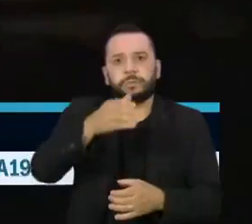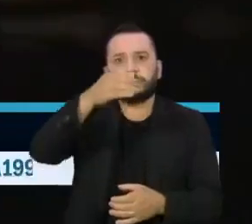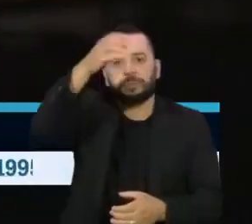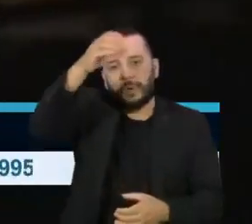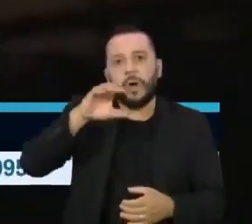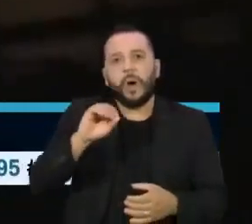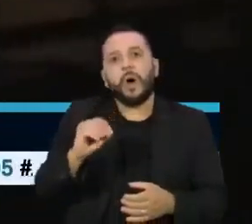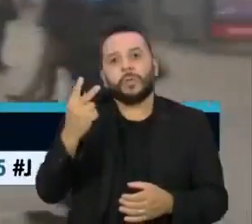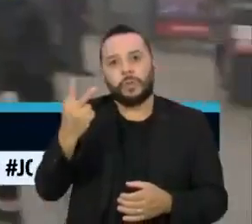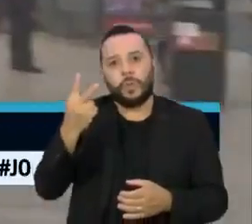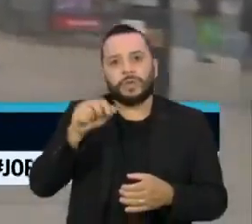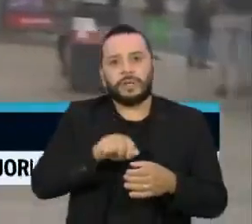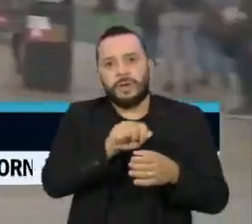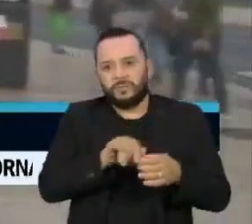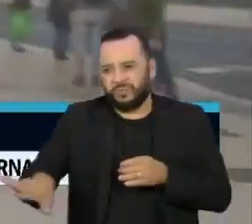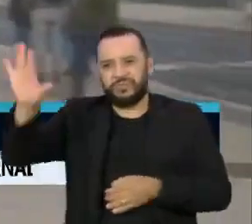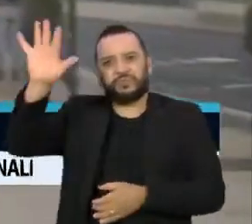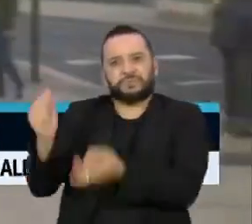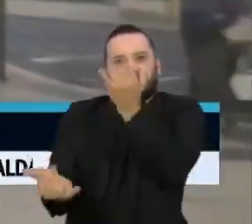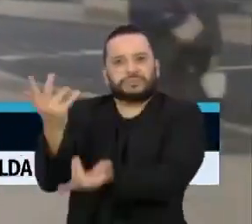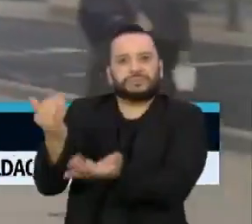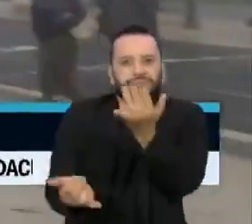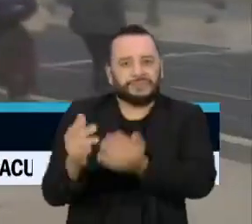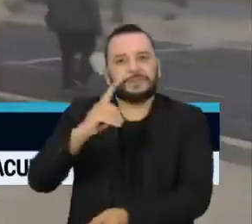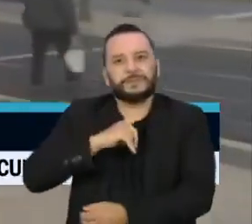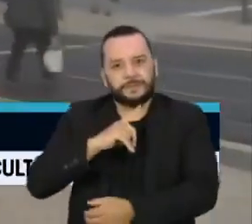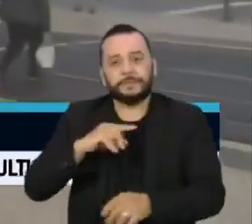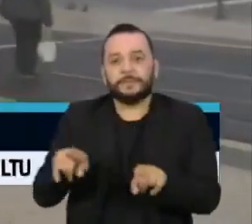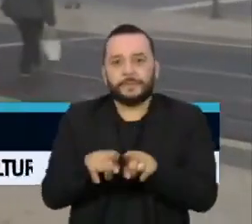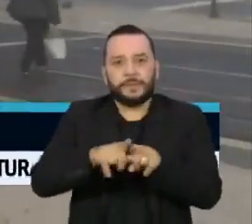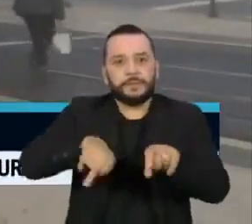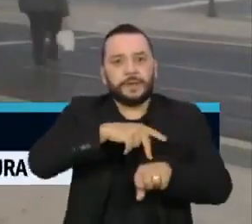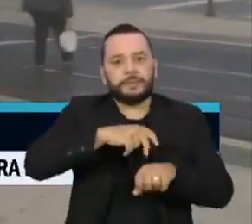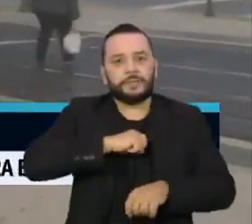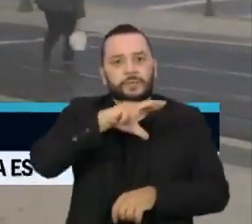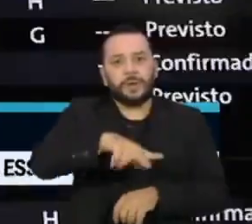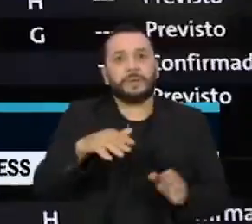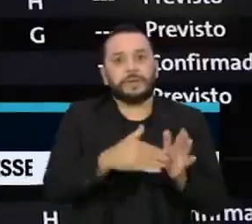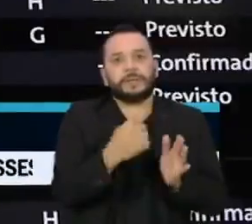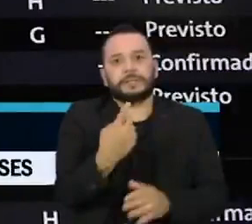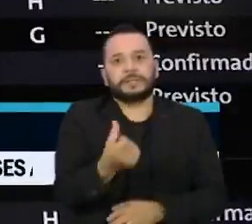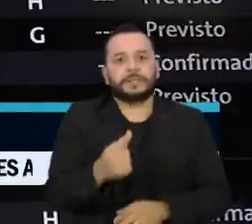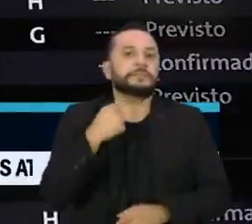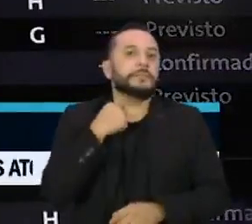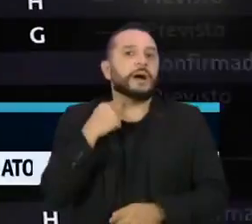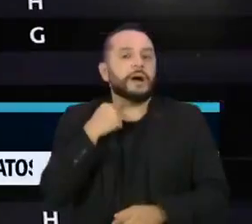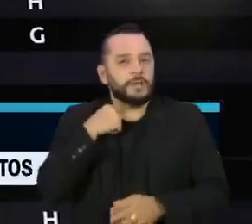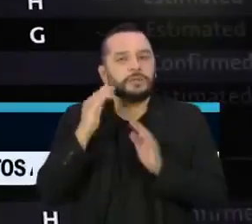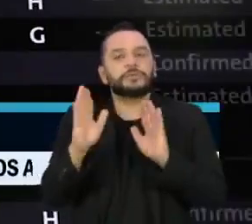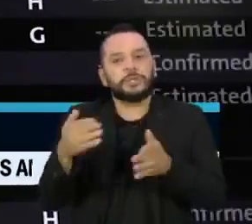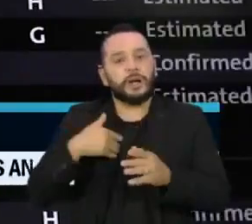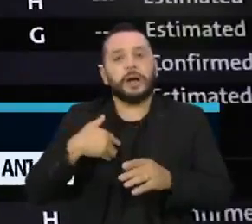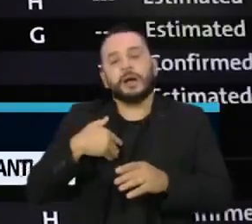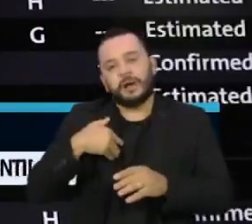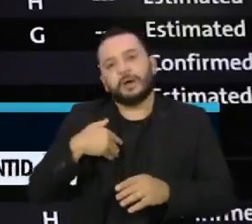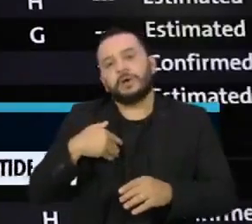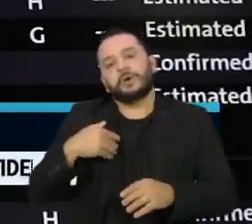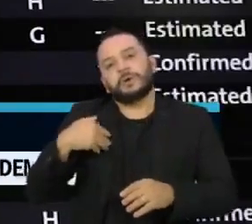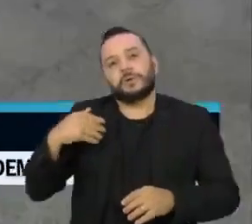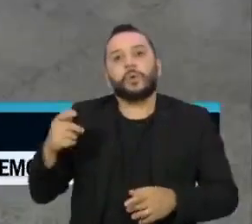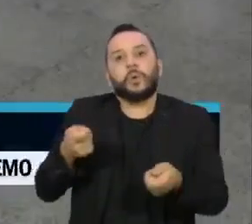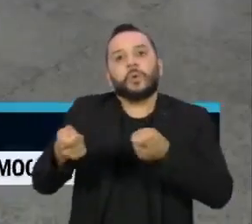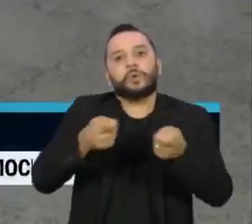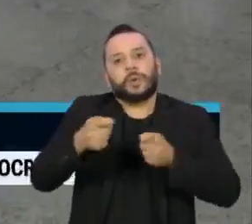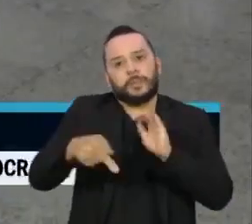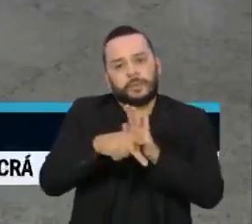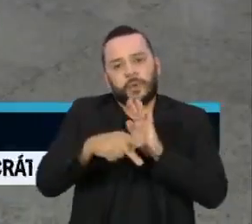de oxigênio de uma UTI. Portugal decidiu estender até o dia 16 de maio as restrições de voos a partir do Brasil e da